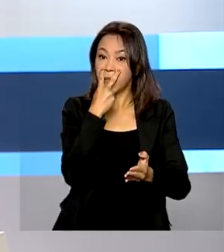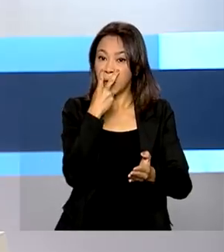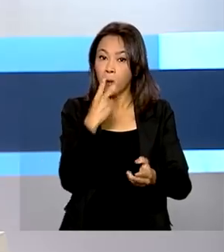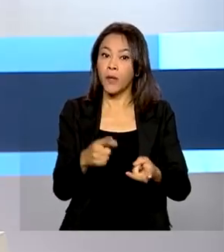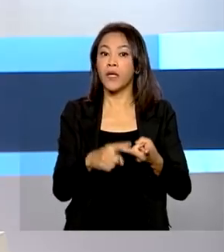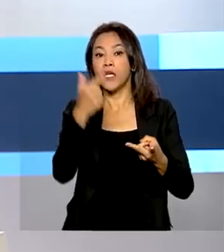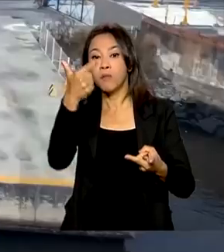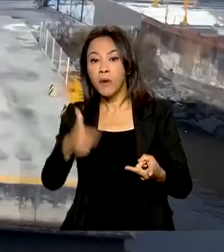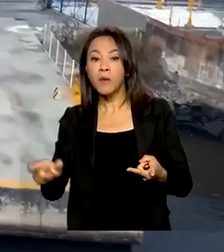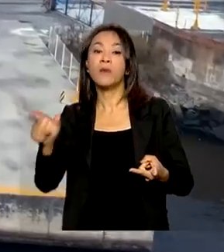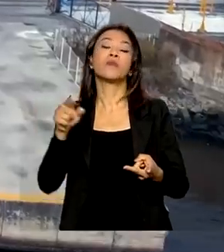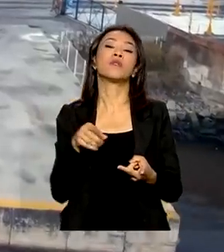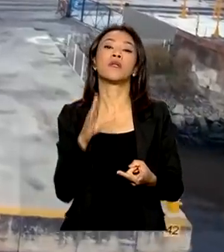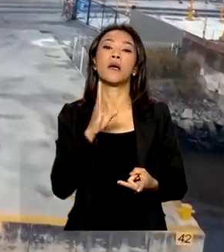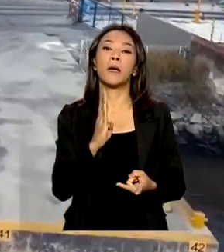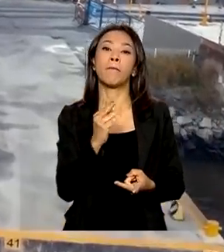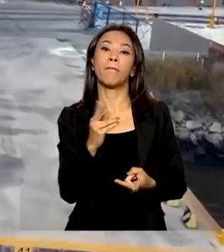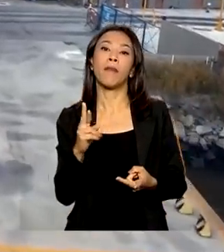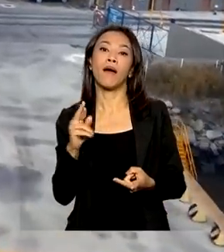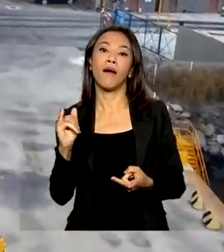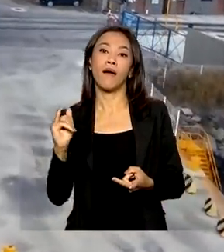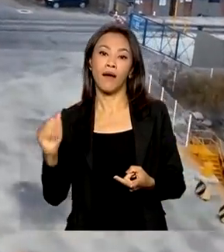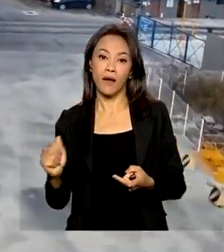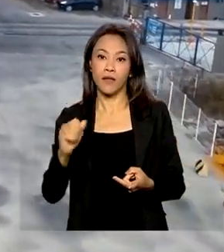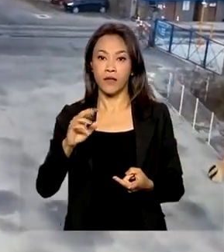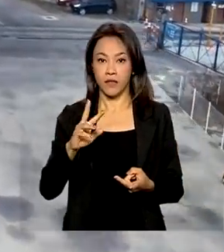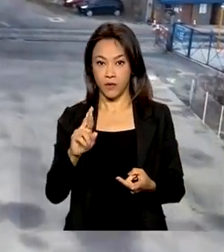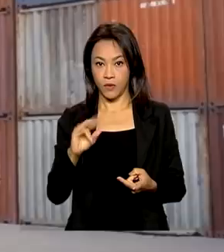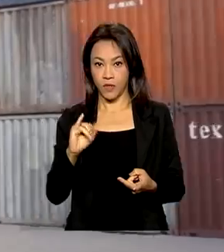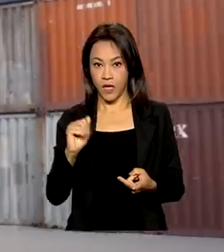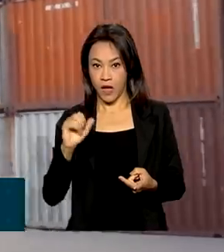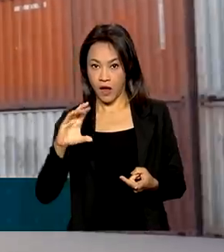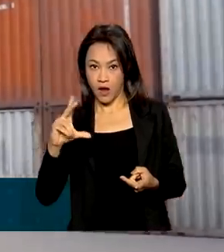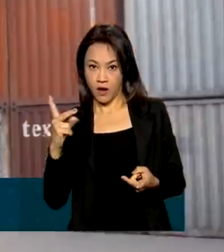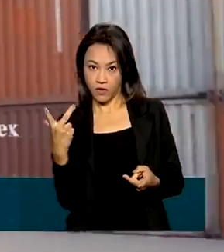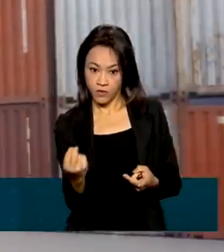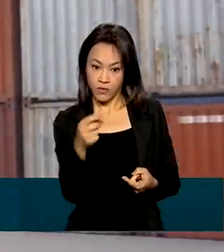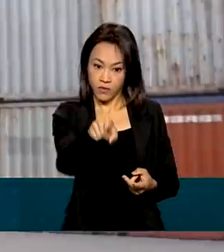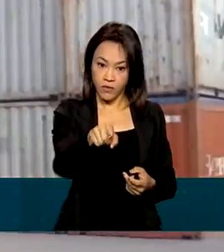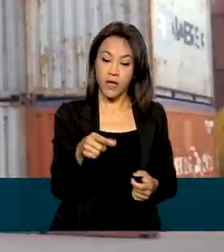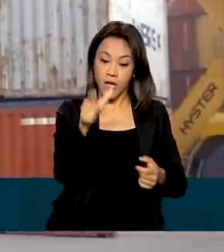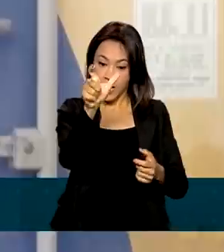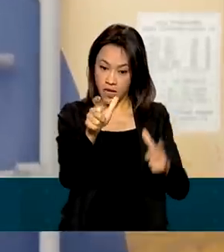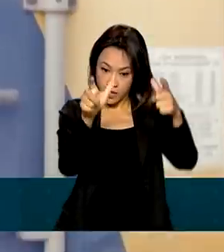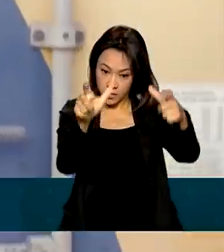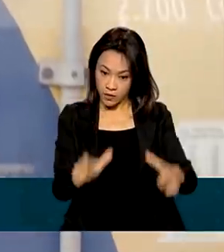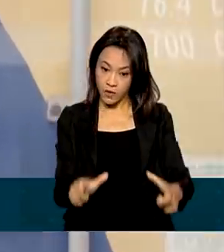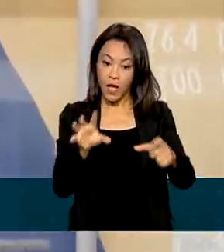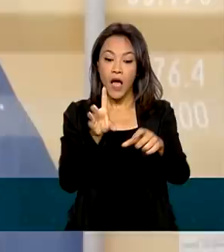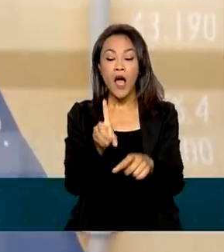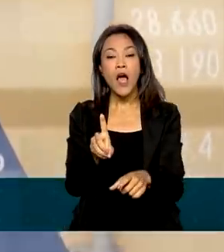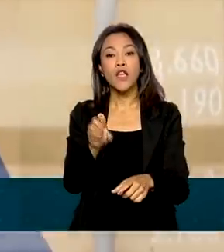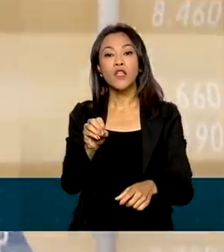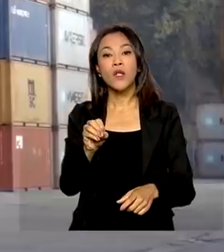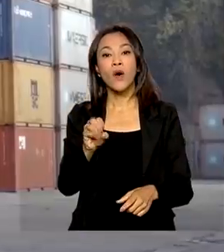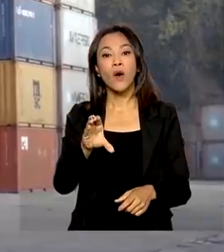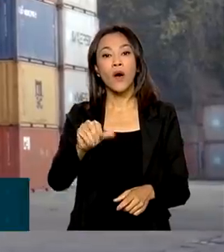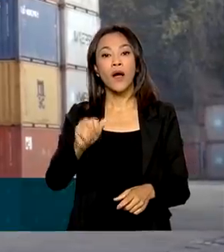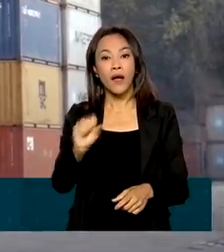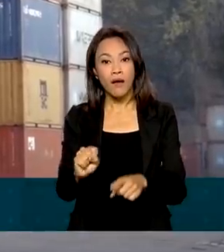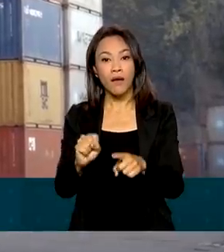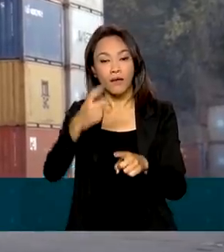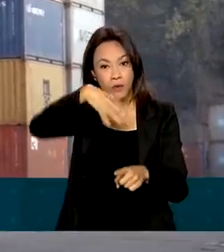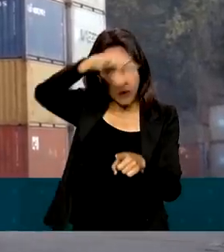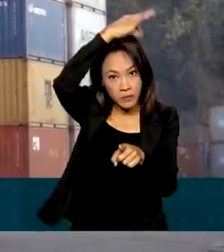Barra do Riacho. A desestatização da CODESA, a Companhia Docas do Espírito Santo, nada mais